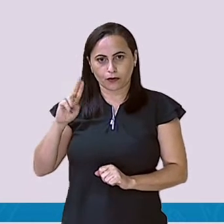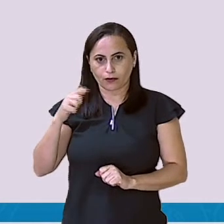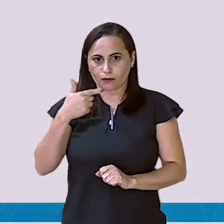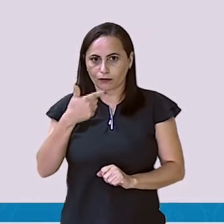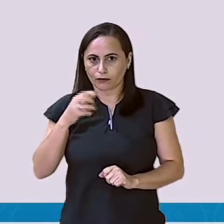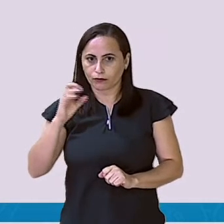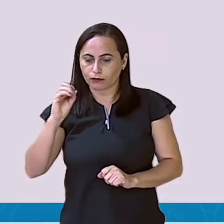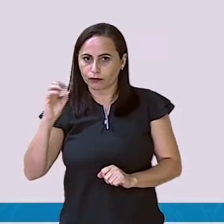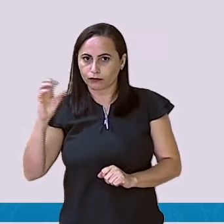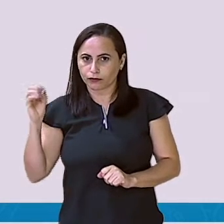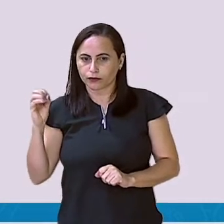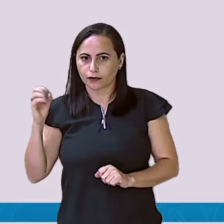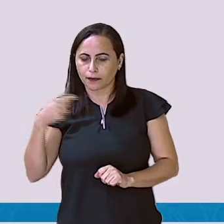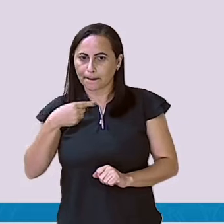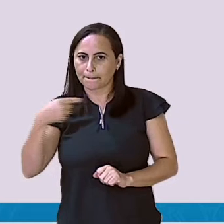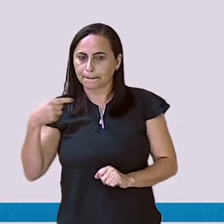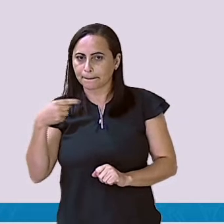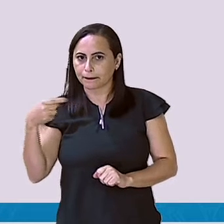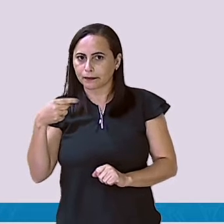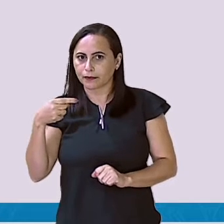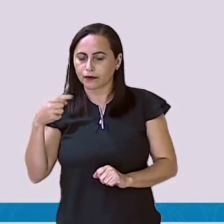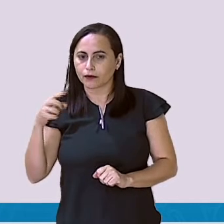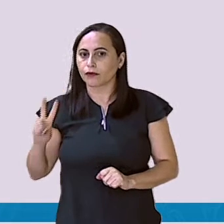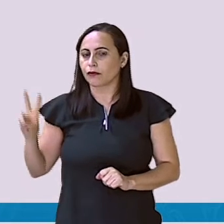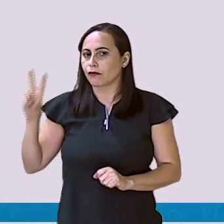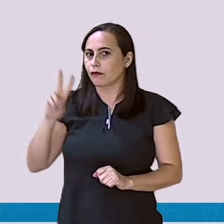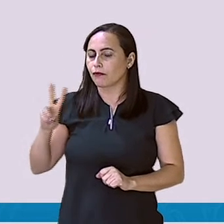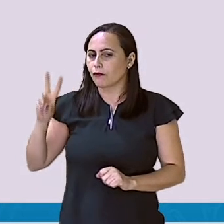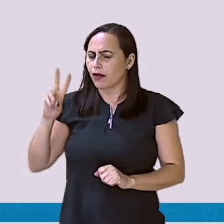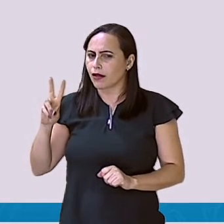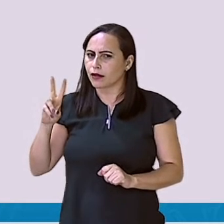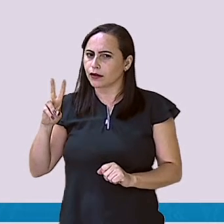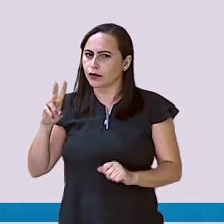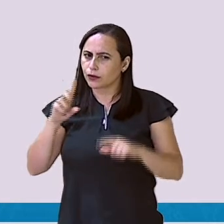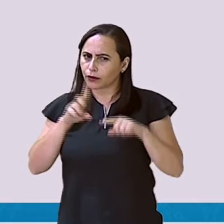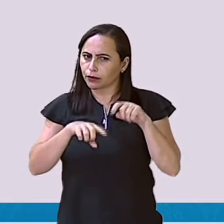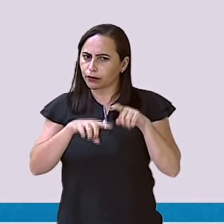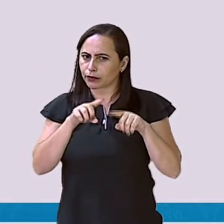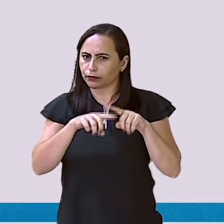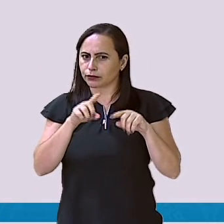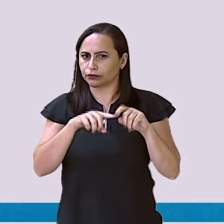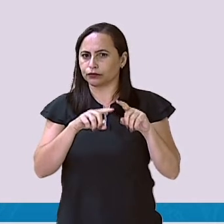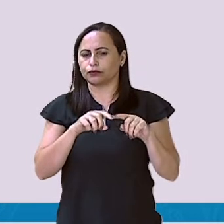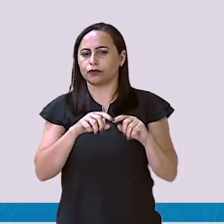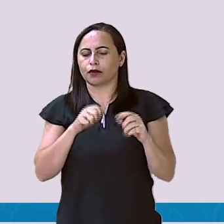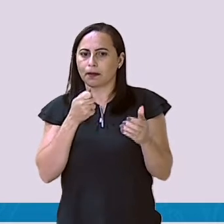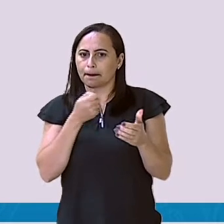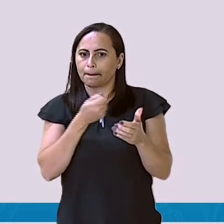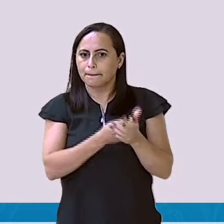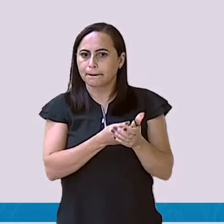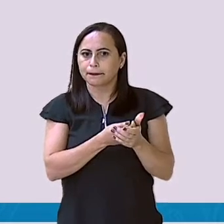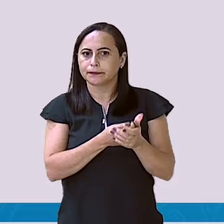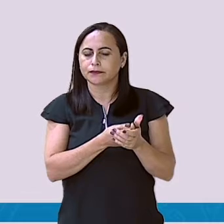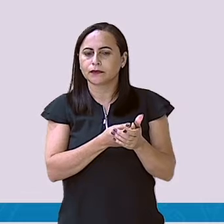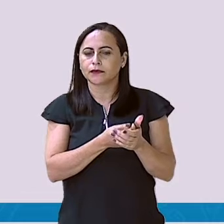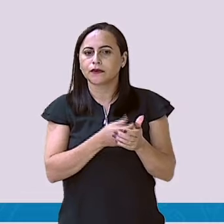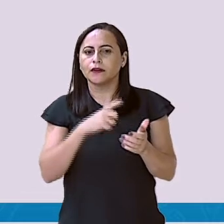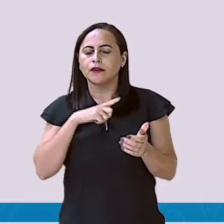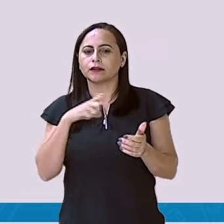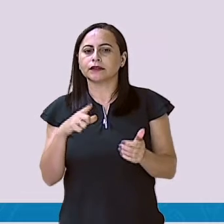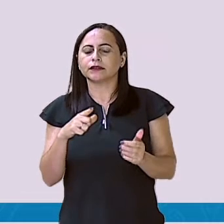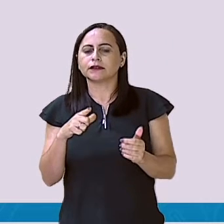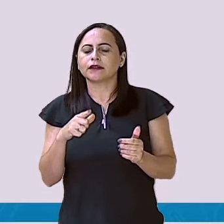diminui o valor da compra do cliente, né? É 177, e obtive o